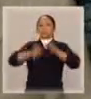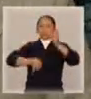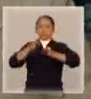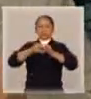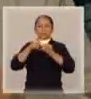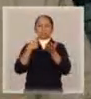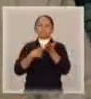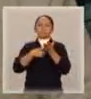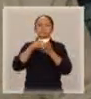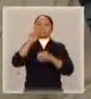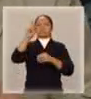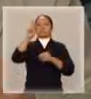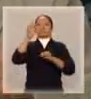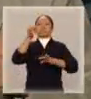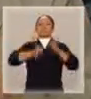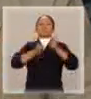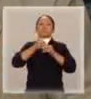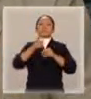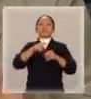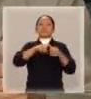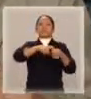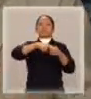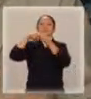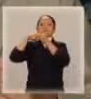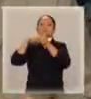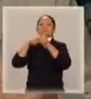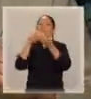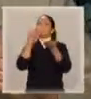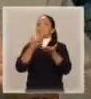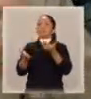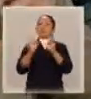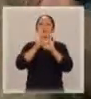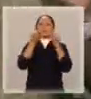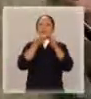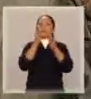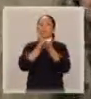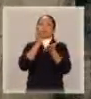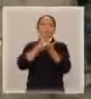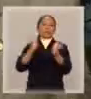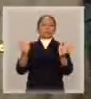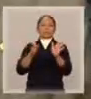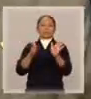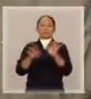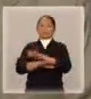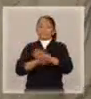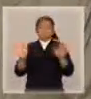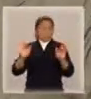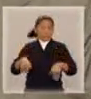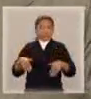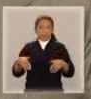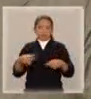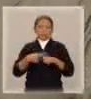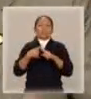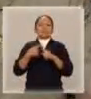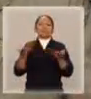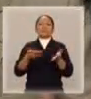pode decretar a suspensão ou a perda do chamado poder familiar, que era o antigo pátrio poder. Por que poder familiar hoje? Porque cabe